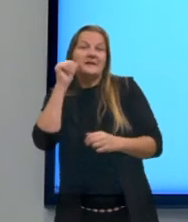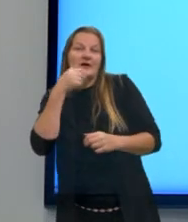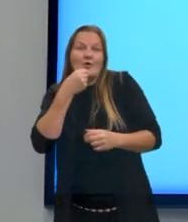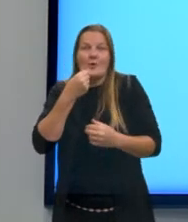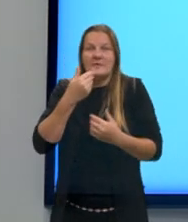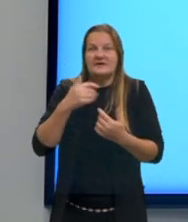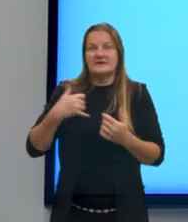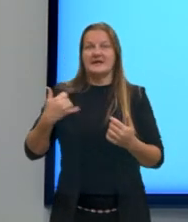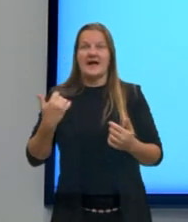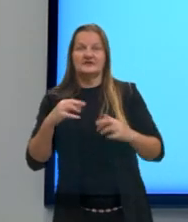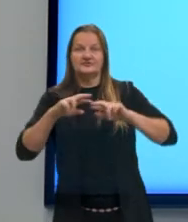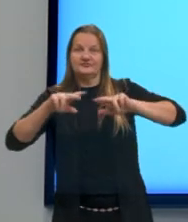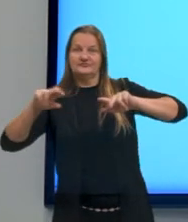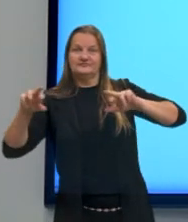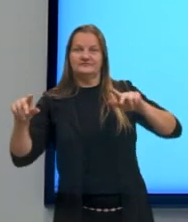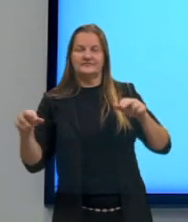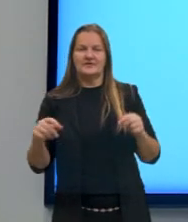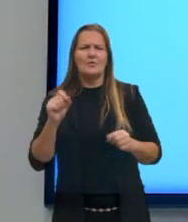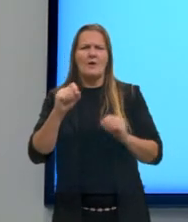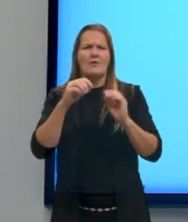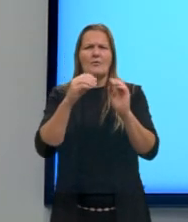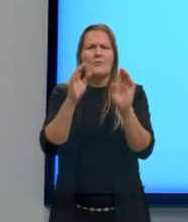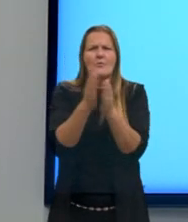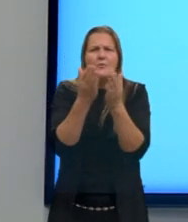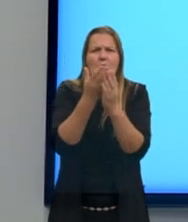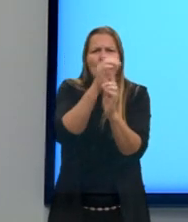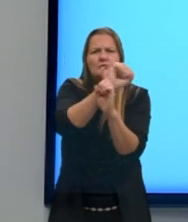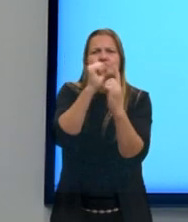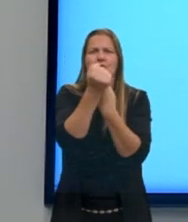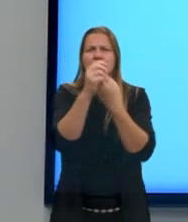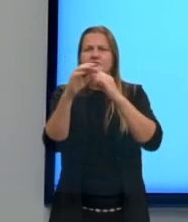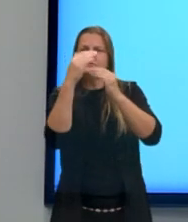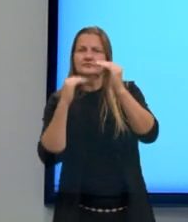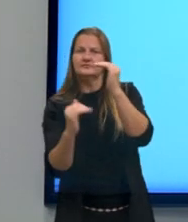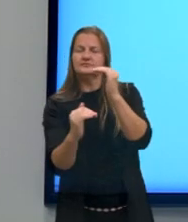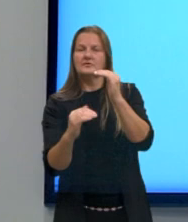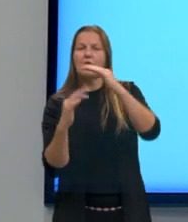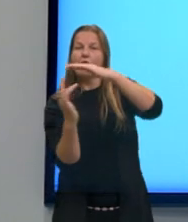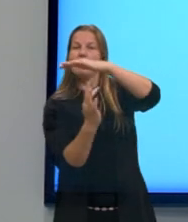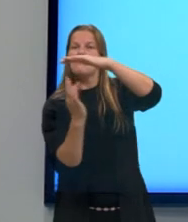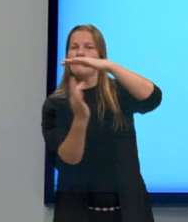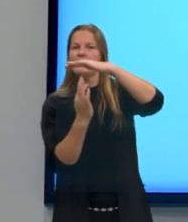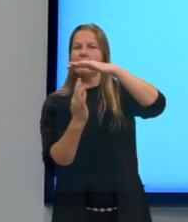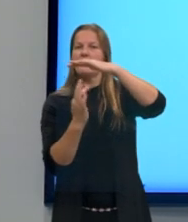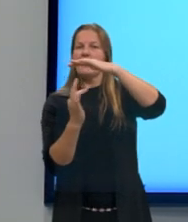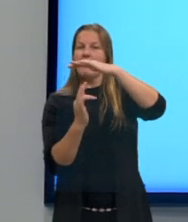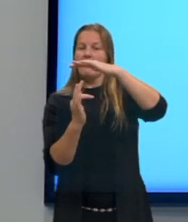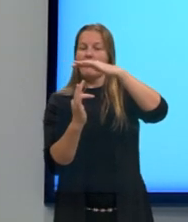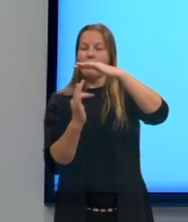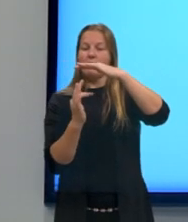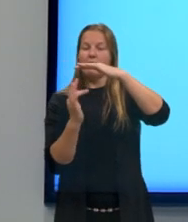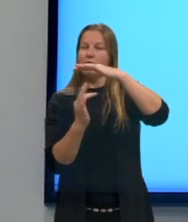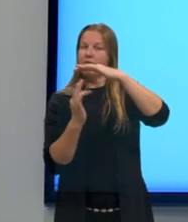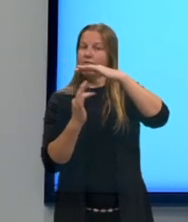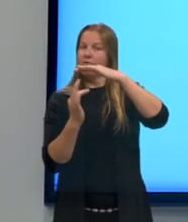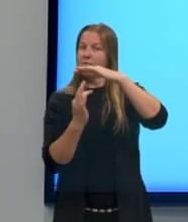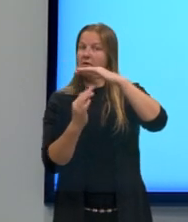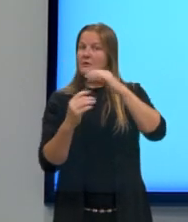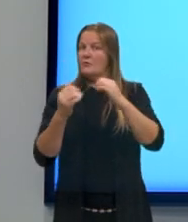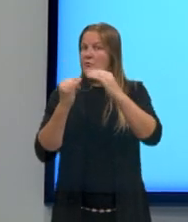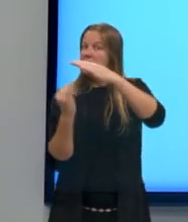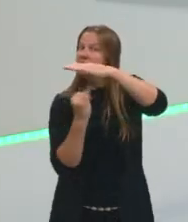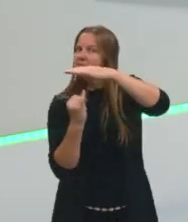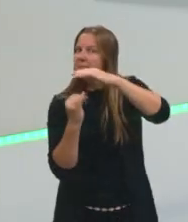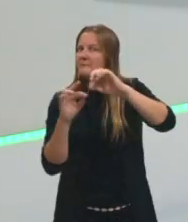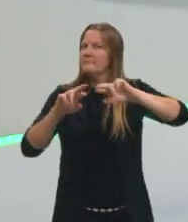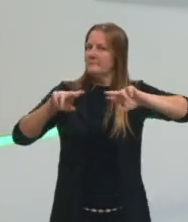idade, a classe social do falante e o grau de formalidade do contexto da comunicação. Então aqui a